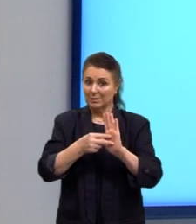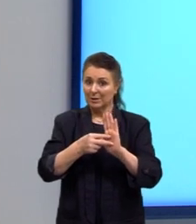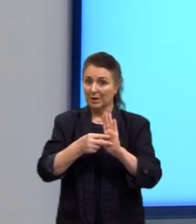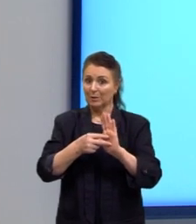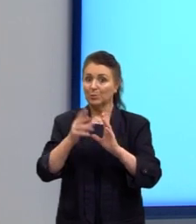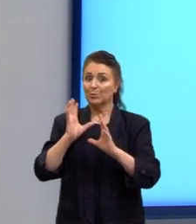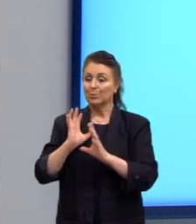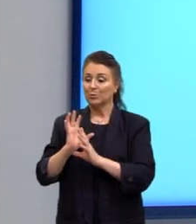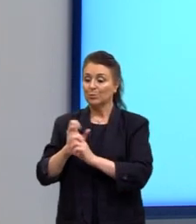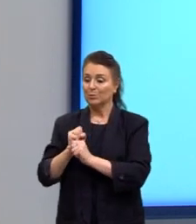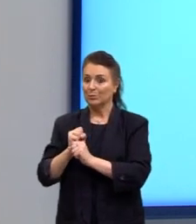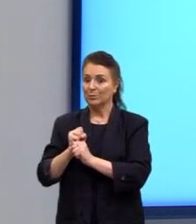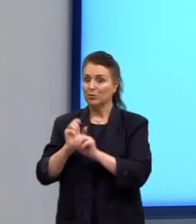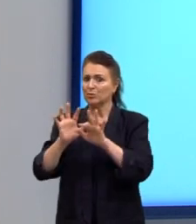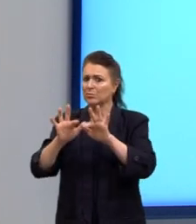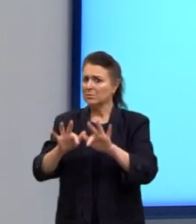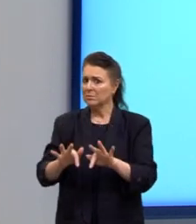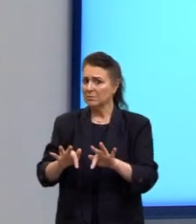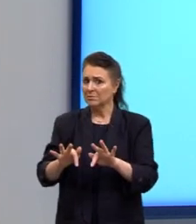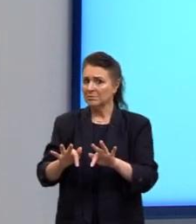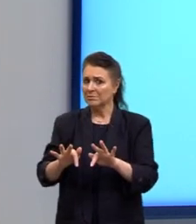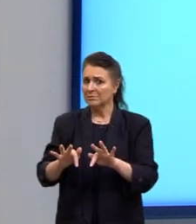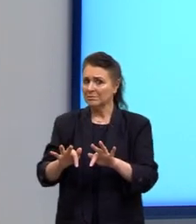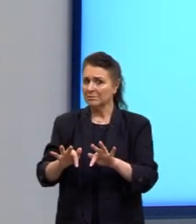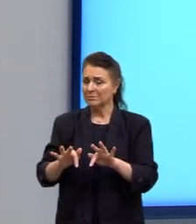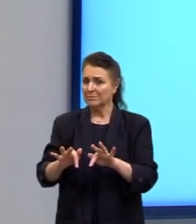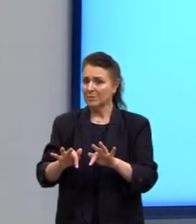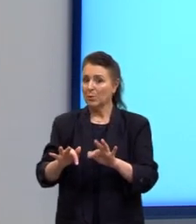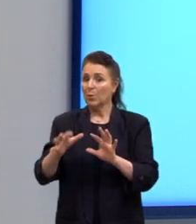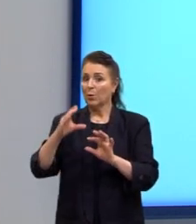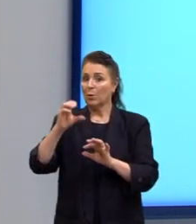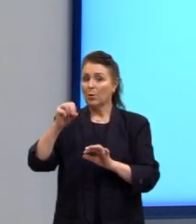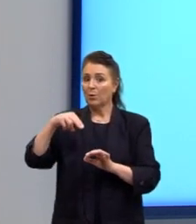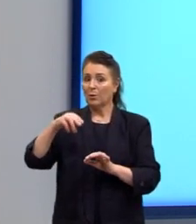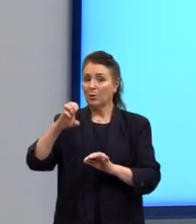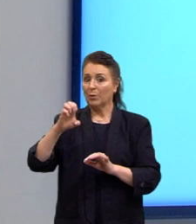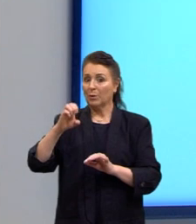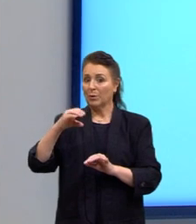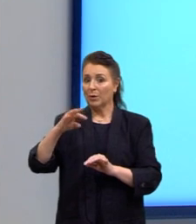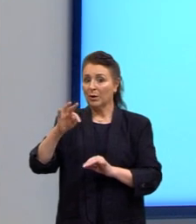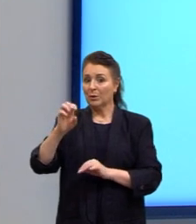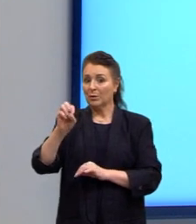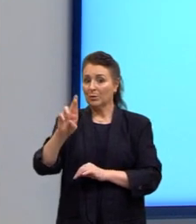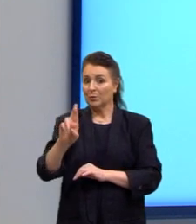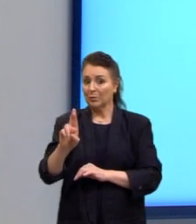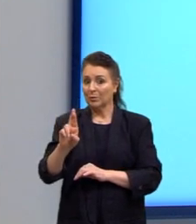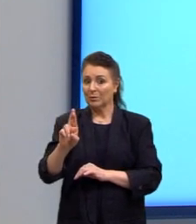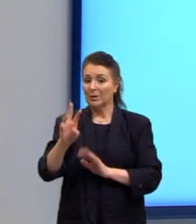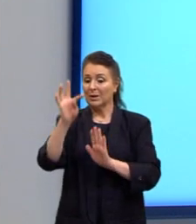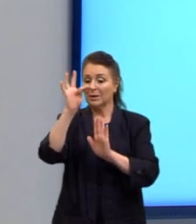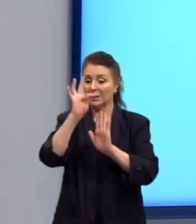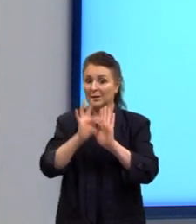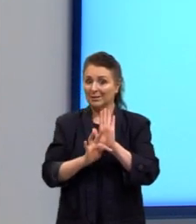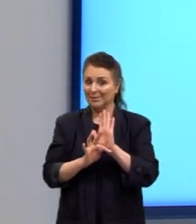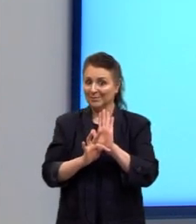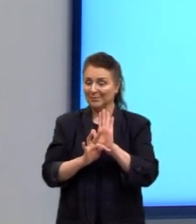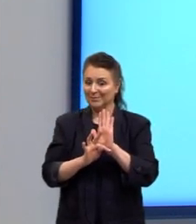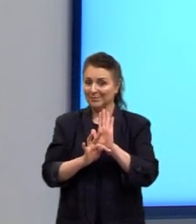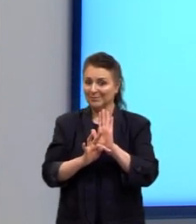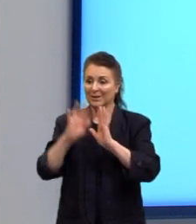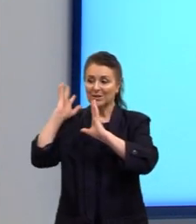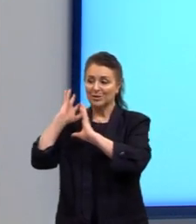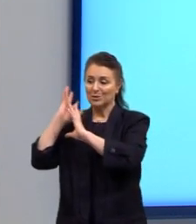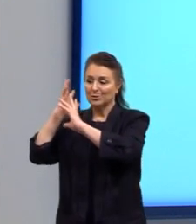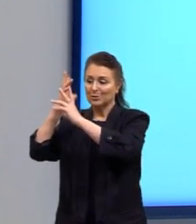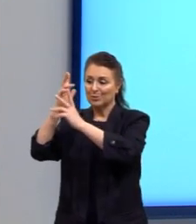encerramento. Ou seja, um conector textual. E aqui a gente já tem mais uma dica nessa definição. Porque a gente retoma, né?